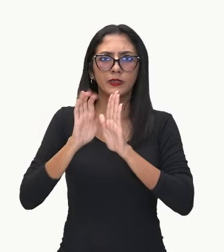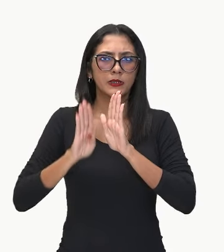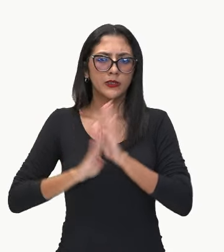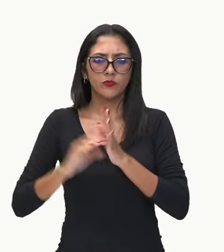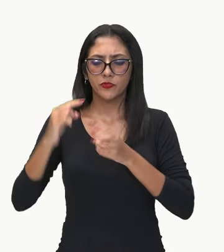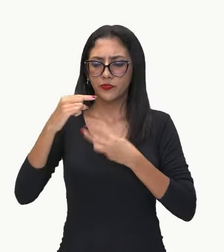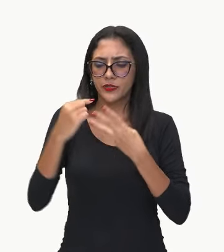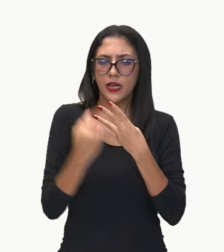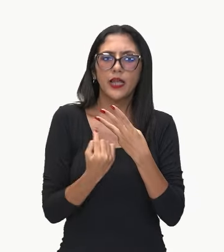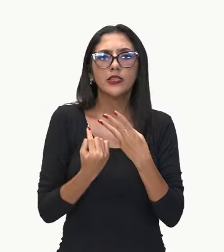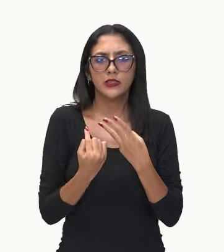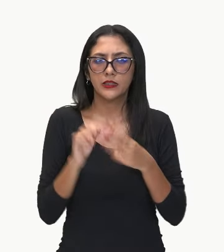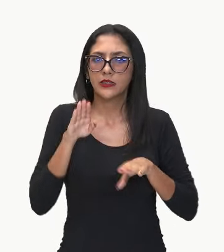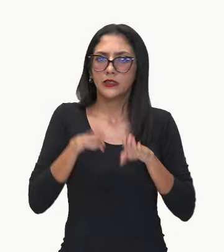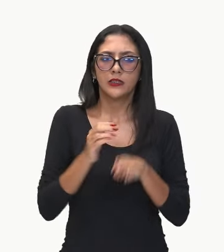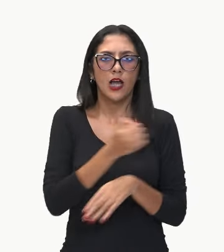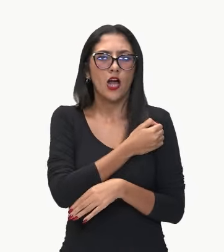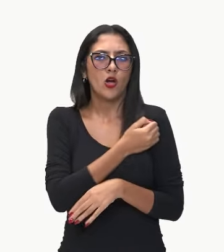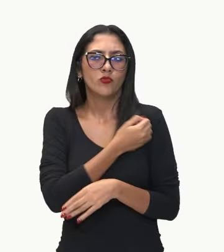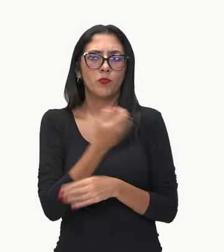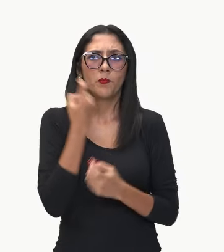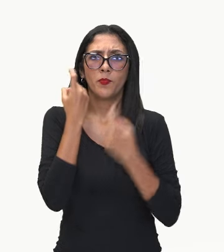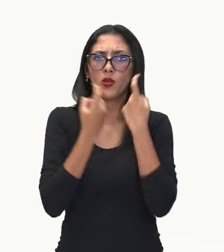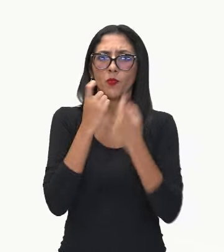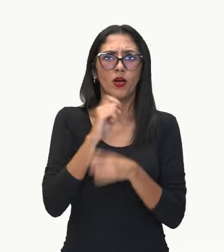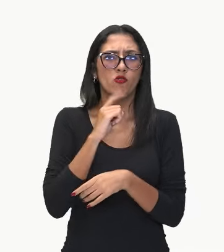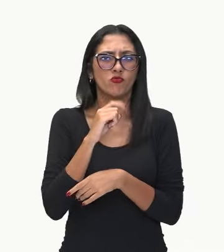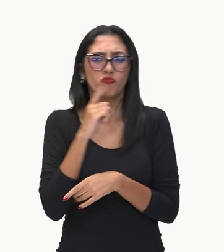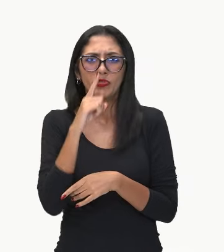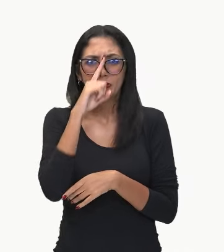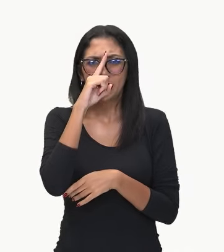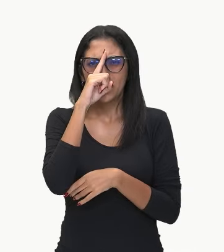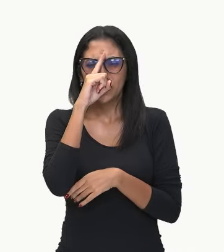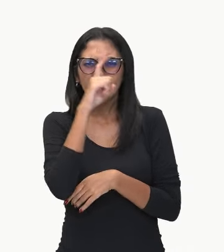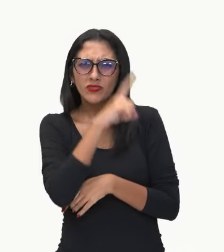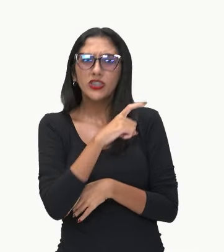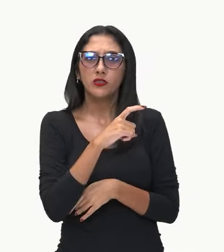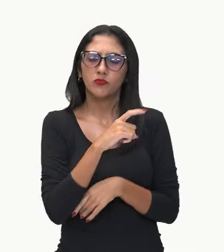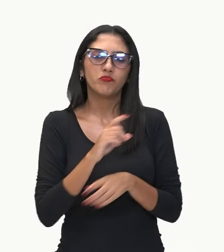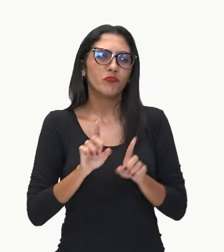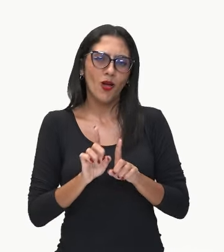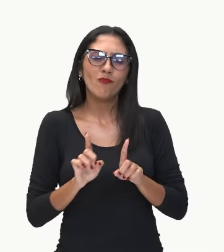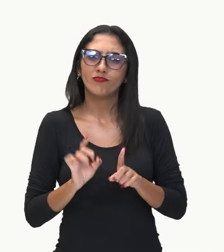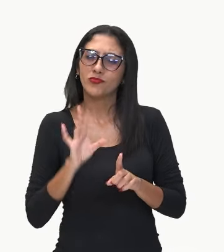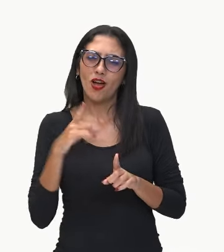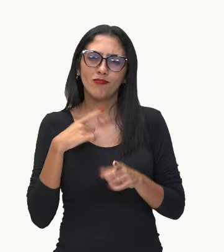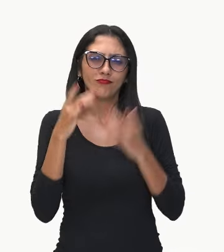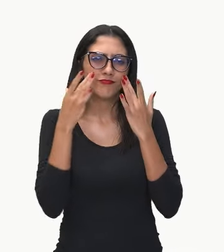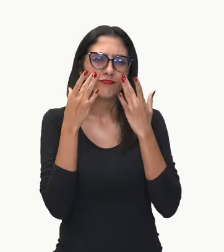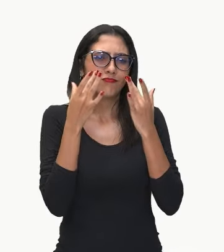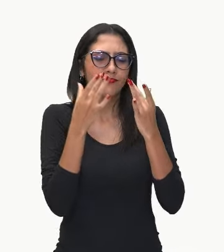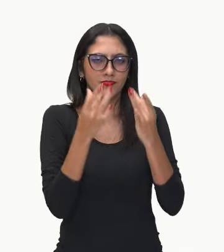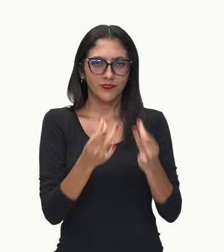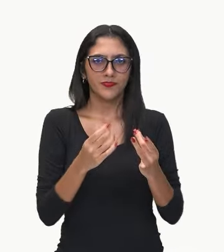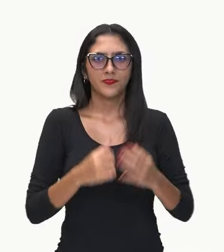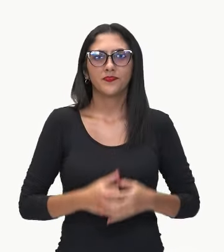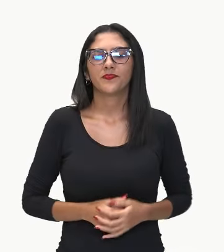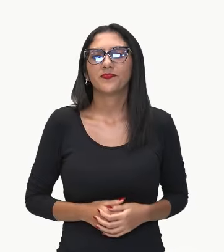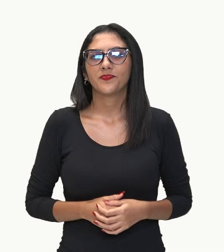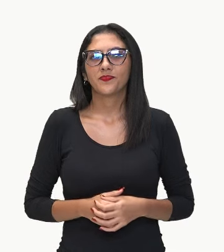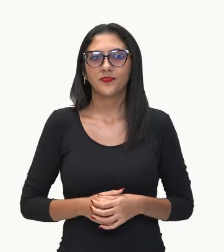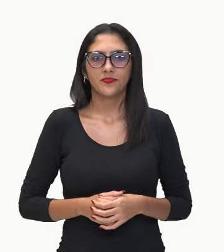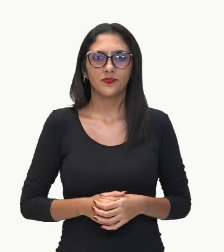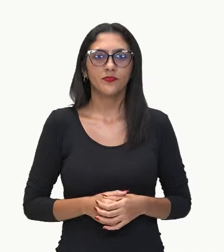difícil, mas eu digo para você tranquilamente que não, mantenha só o foco. Então, para ficar melhor, não é?